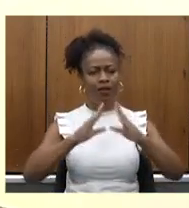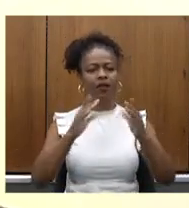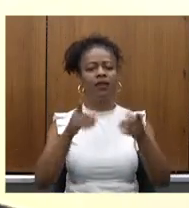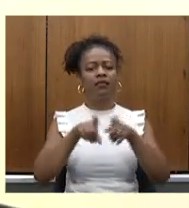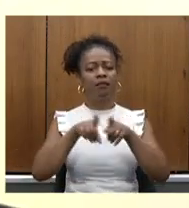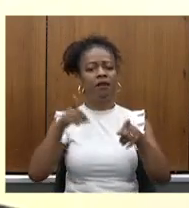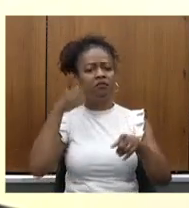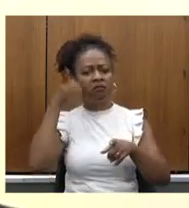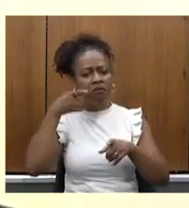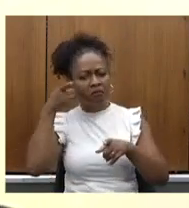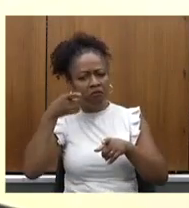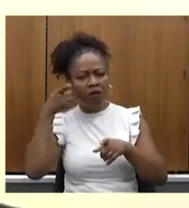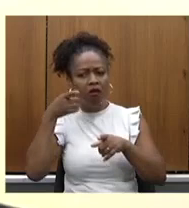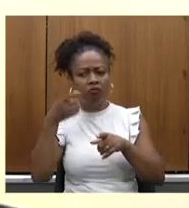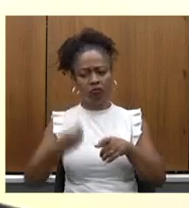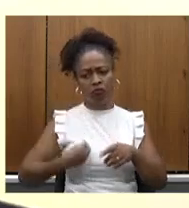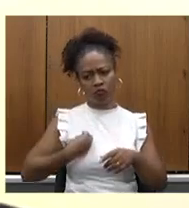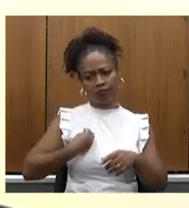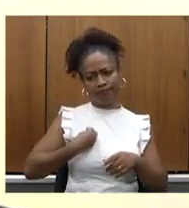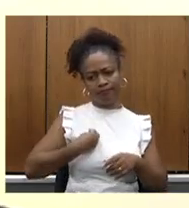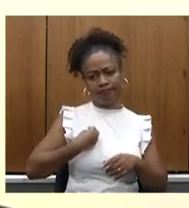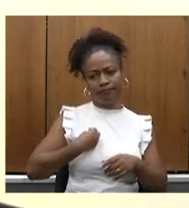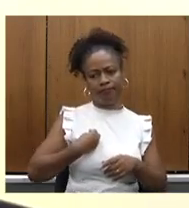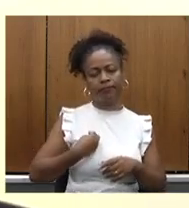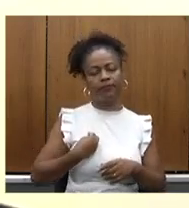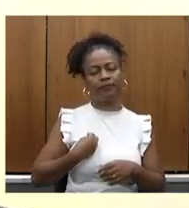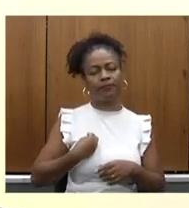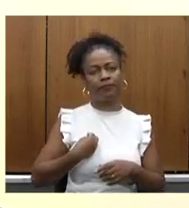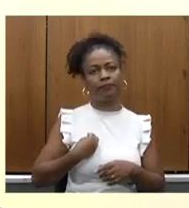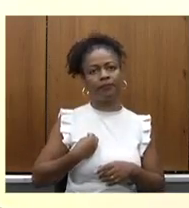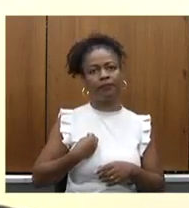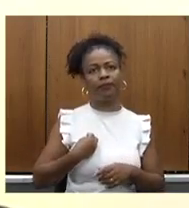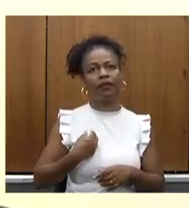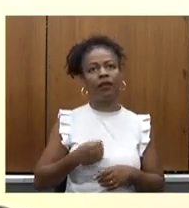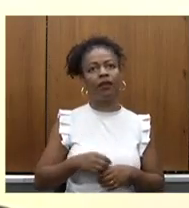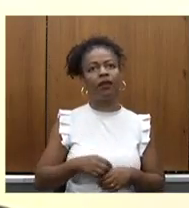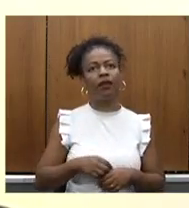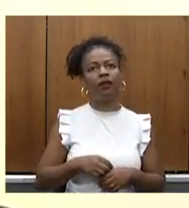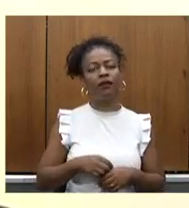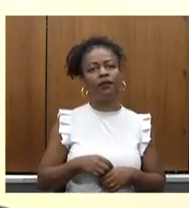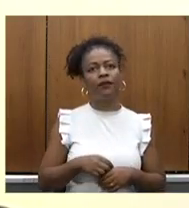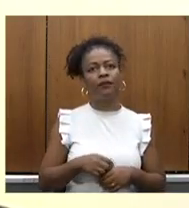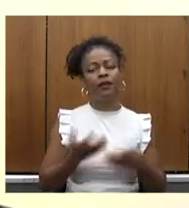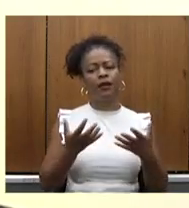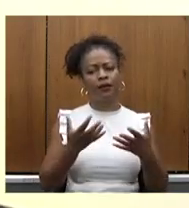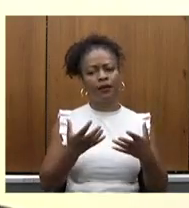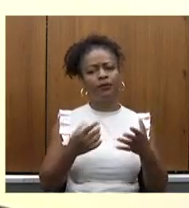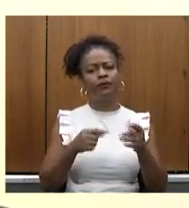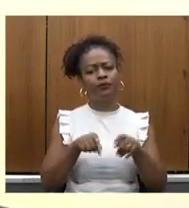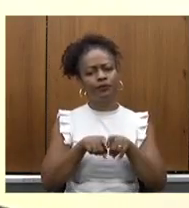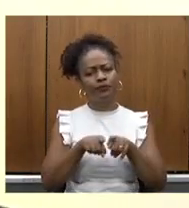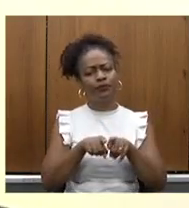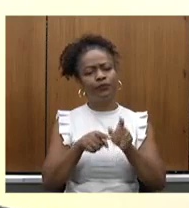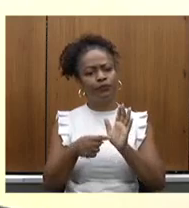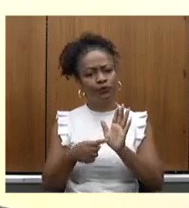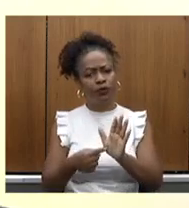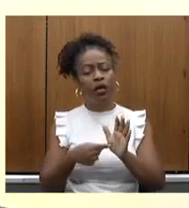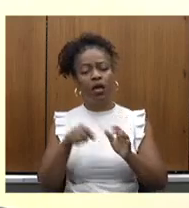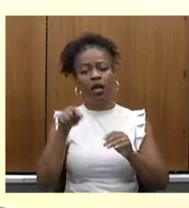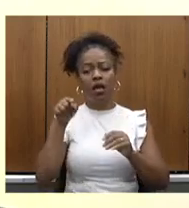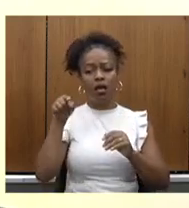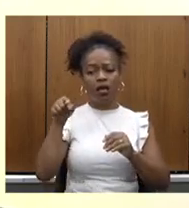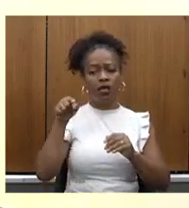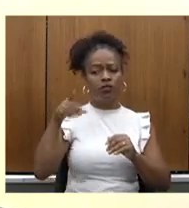presentes. Eu já quero aqui registrar que o deputado Jean Freire e a deputada Celise